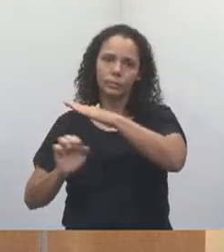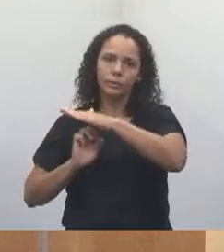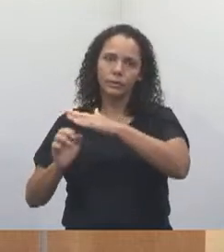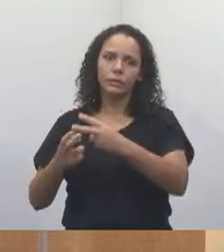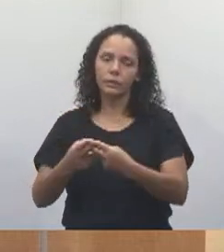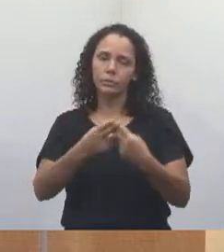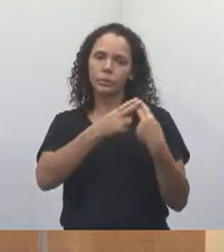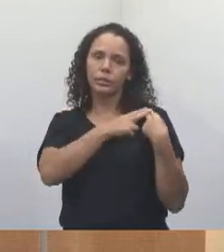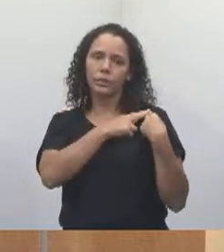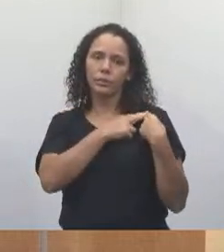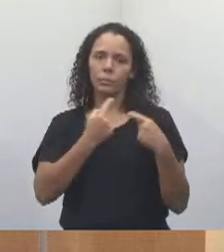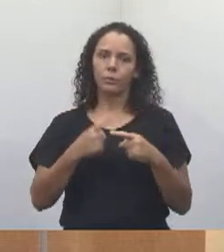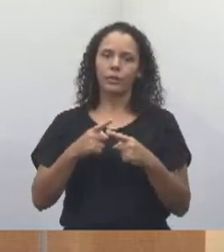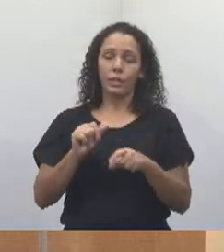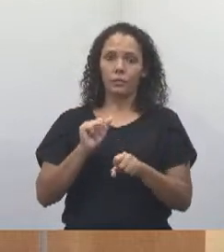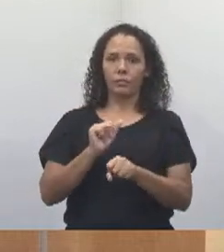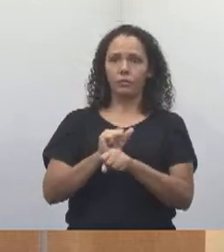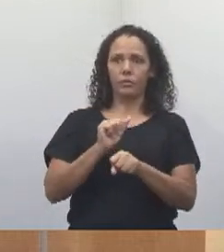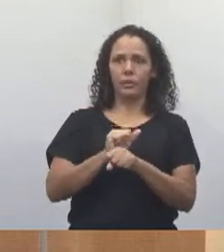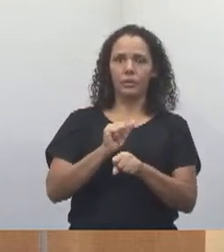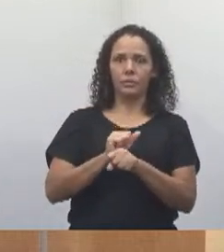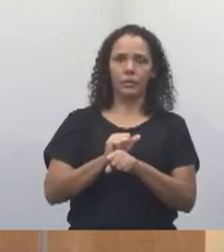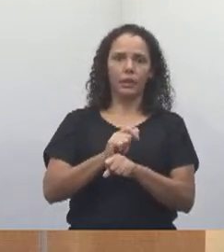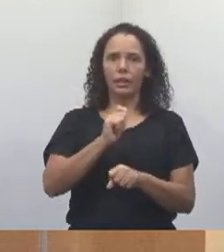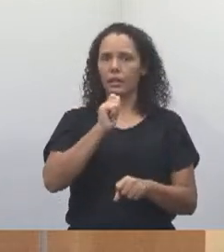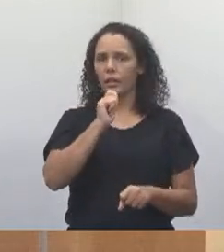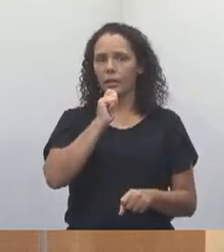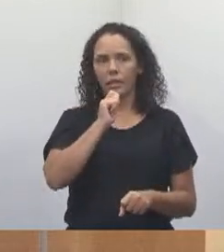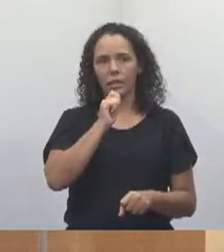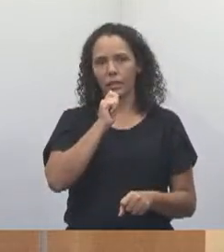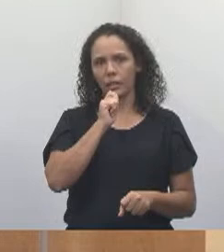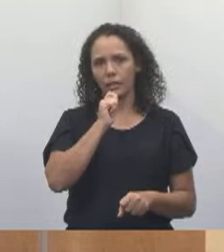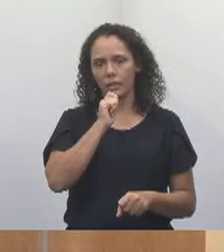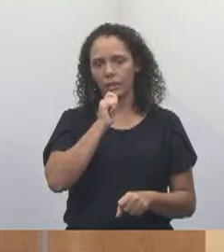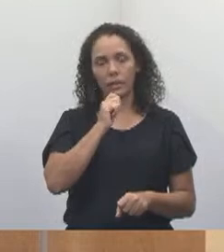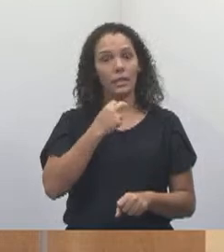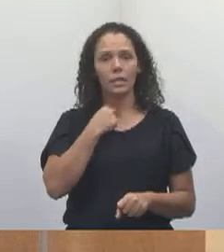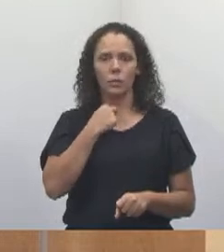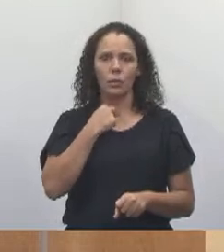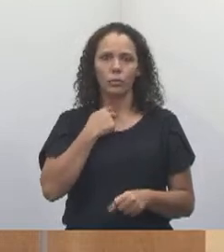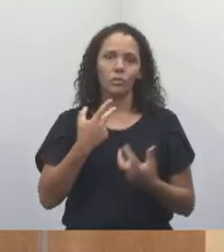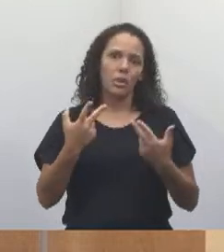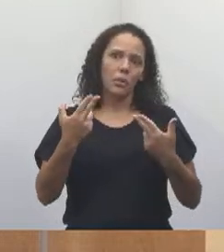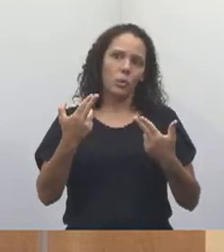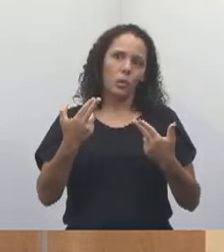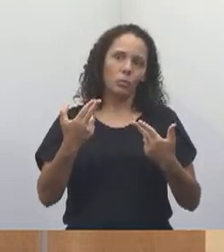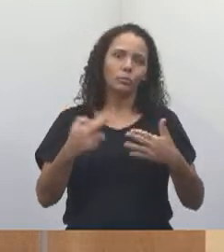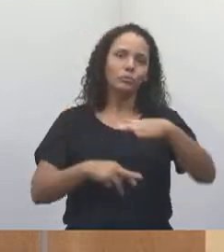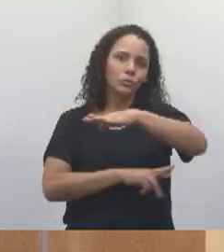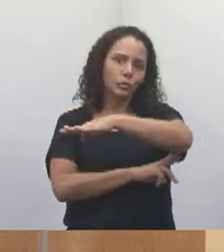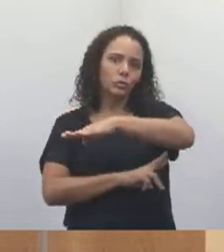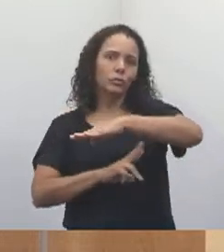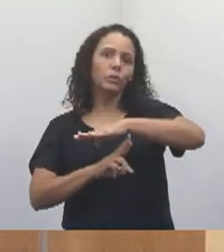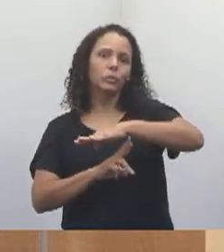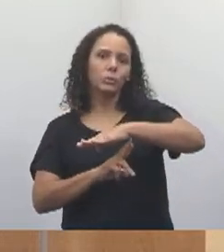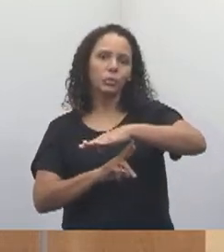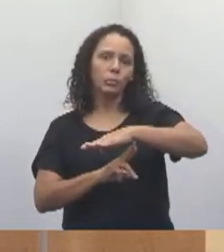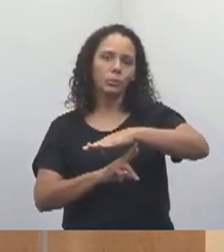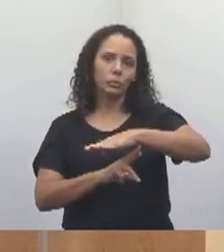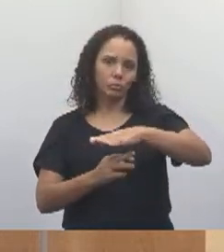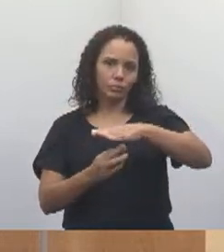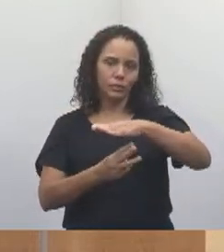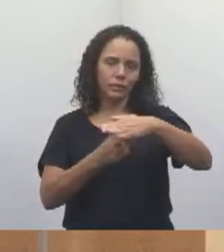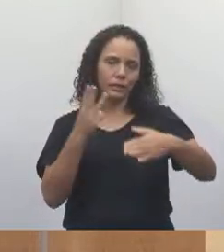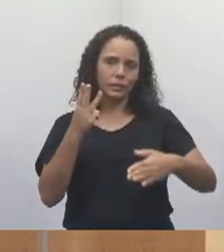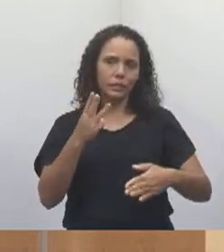porque não dá para chegar no ponto que chegou o viaduto, que nós aqui falando, fazendo documentos, questionando em audiência,